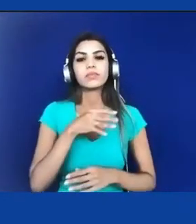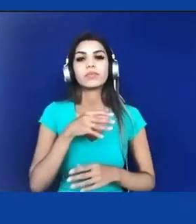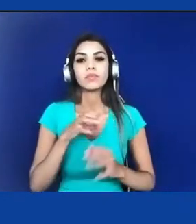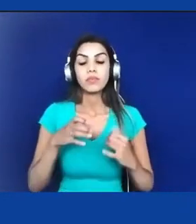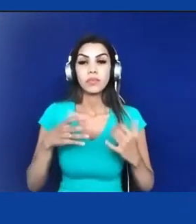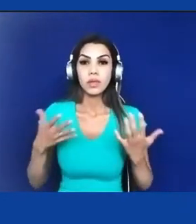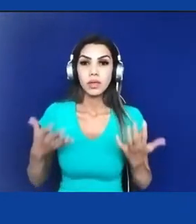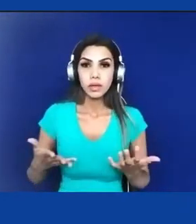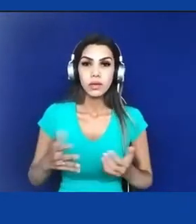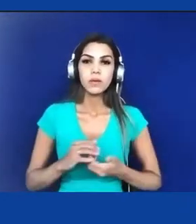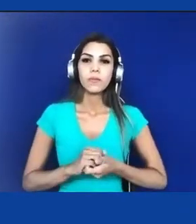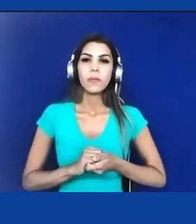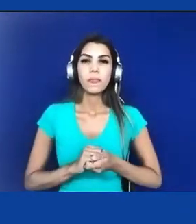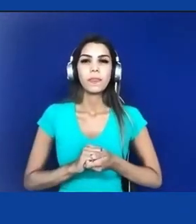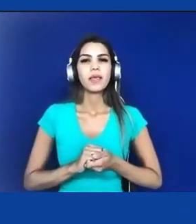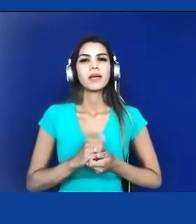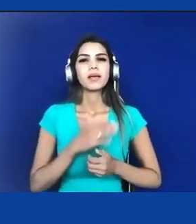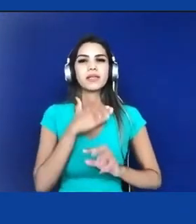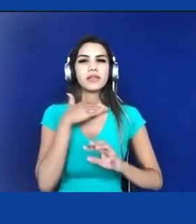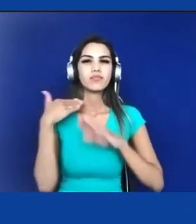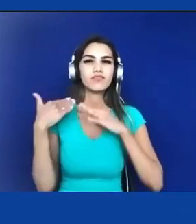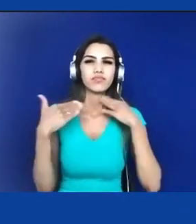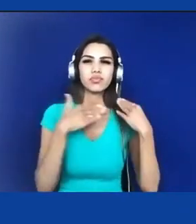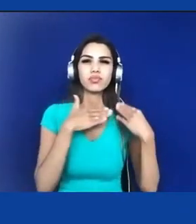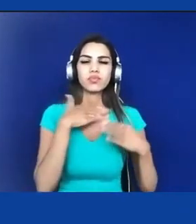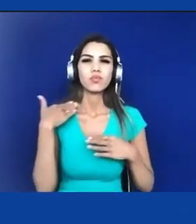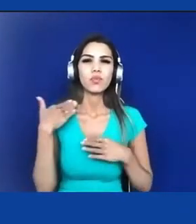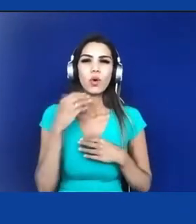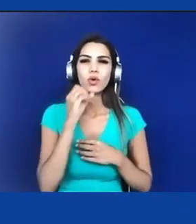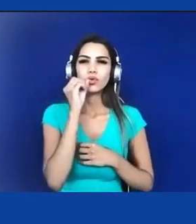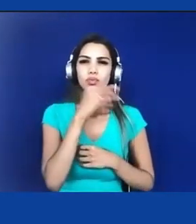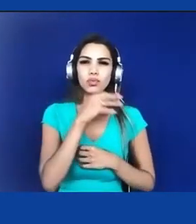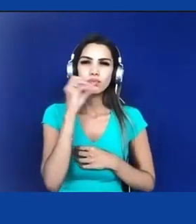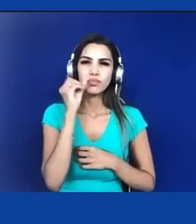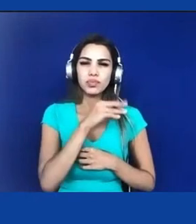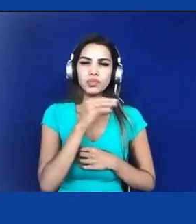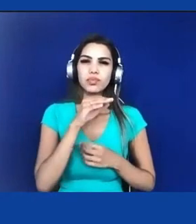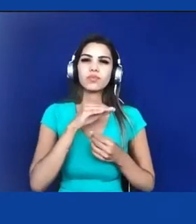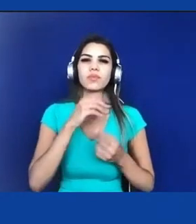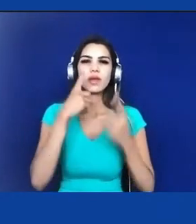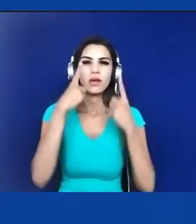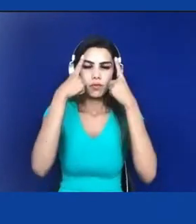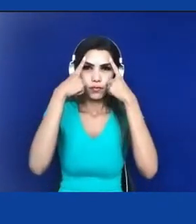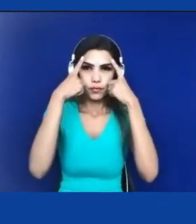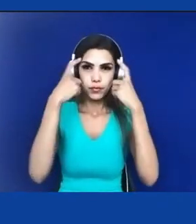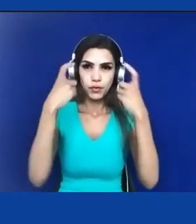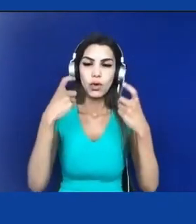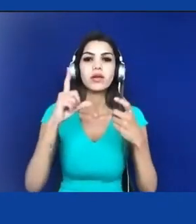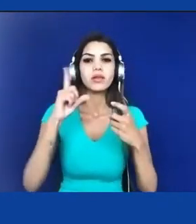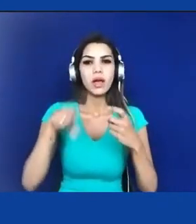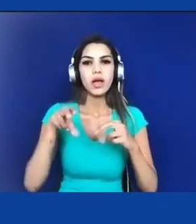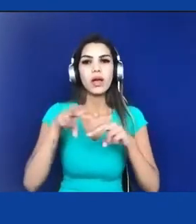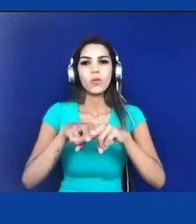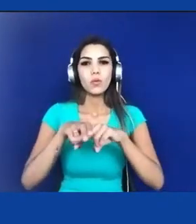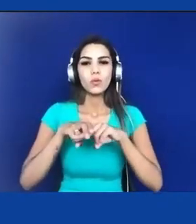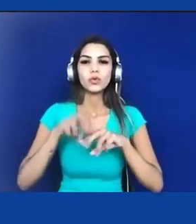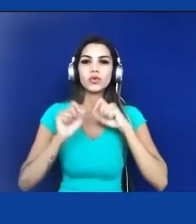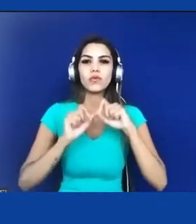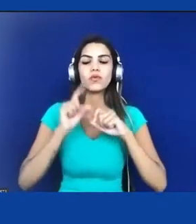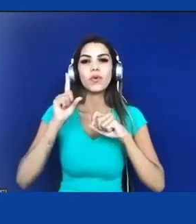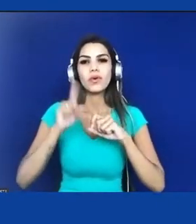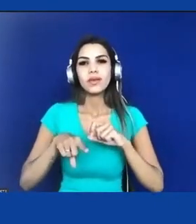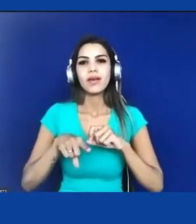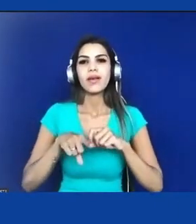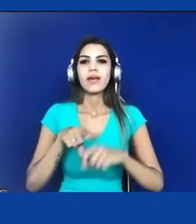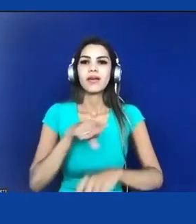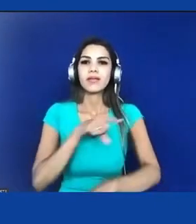causadas pelo racismo estrutural que orienta as relações individuais e institucionais e não porque tinha cara